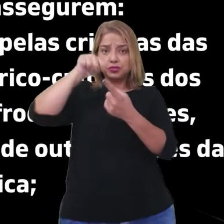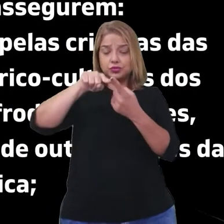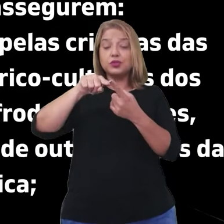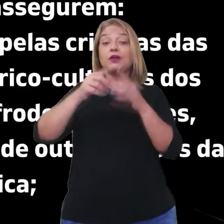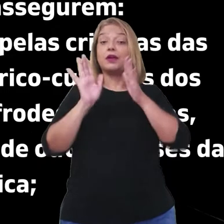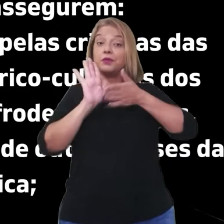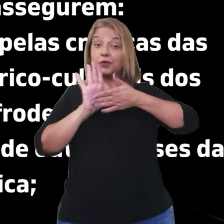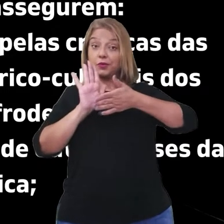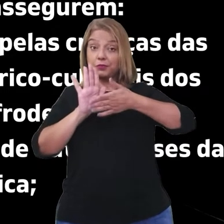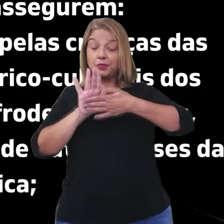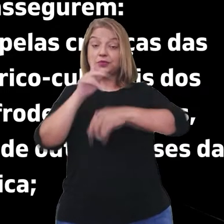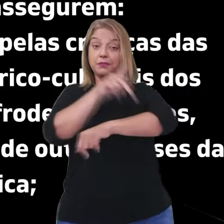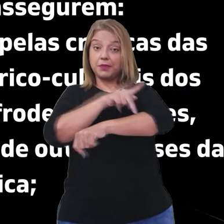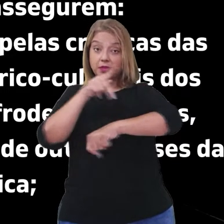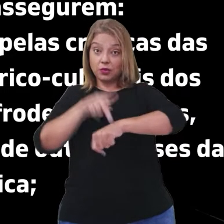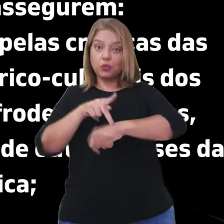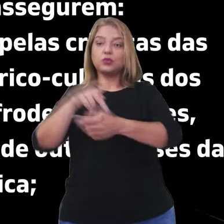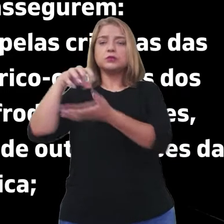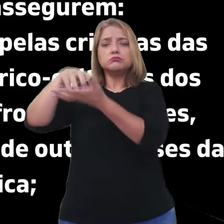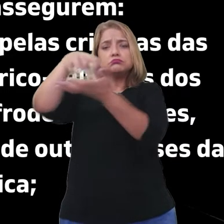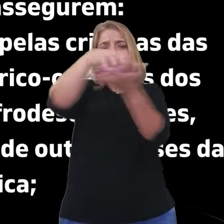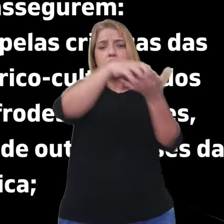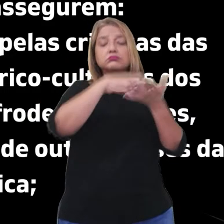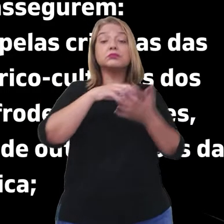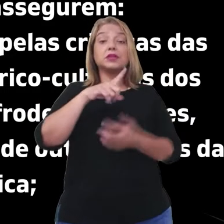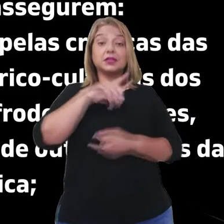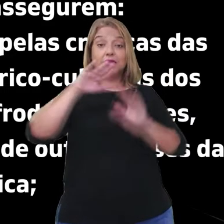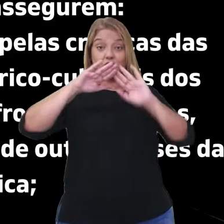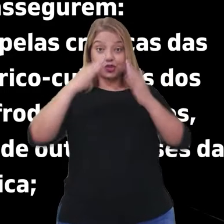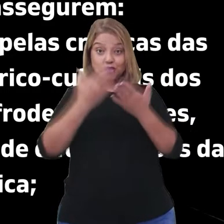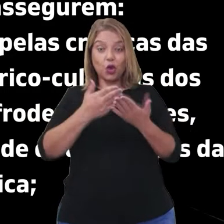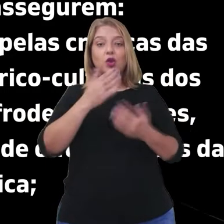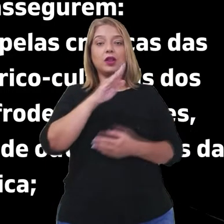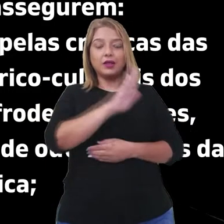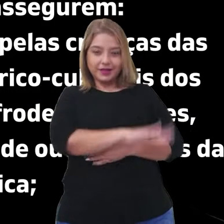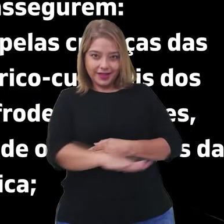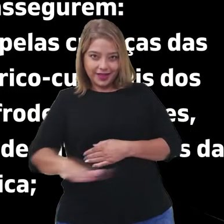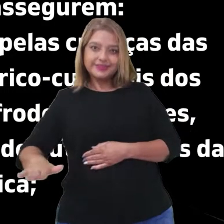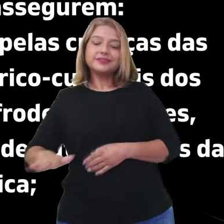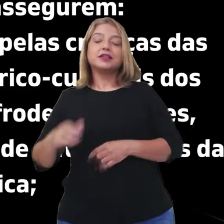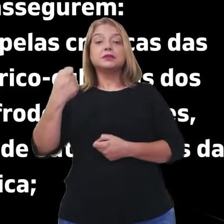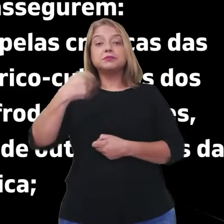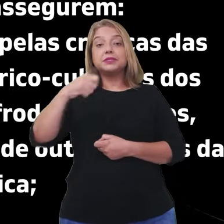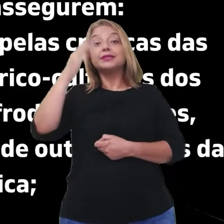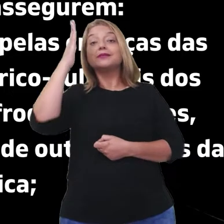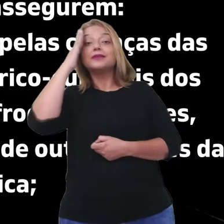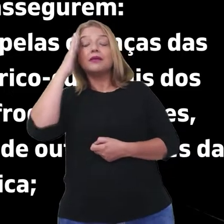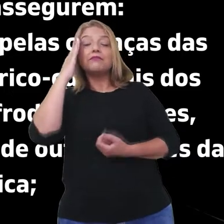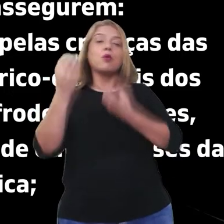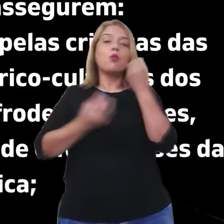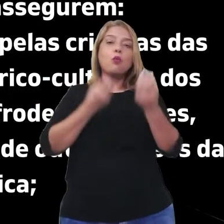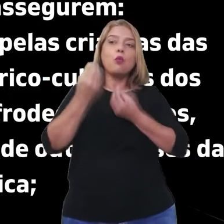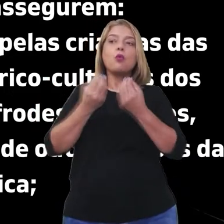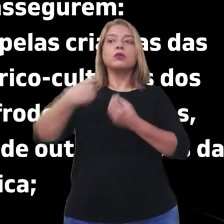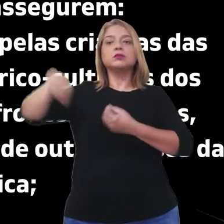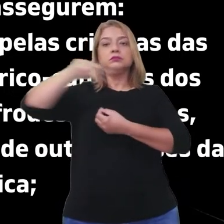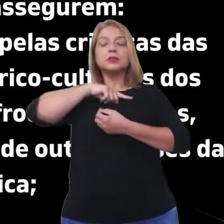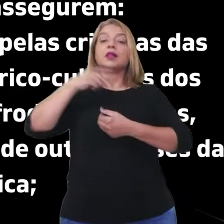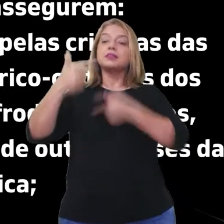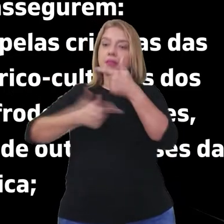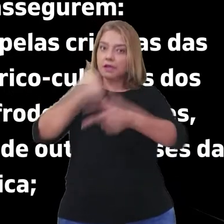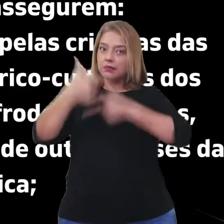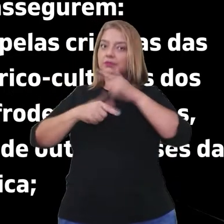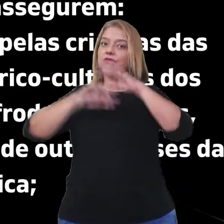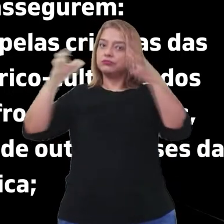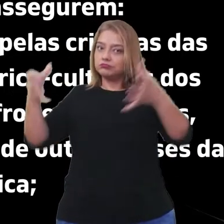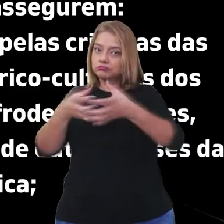as propostas pedagógicas das instituições de educação infantil deverão prever condições para o trabalho coletivo